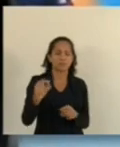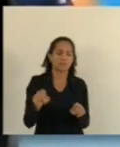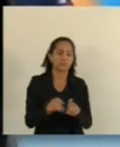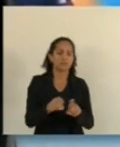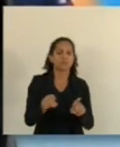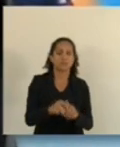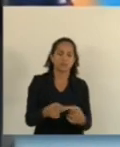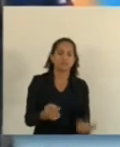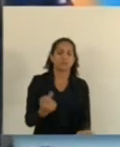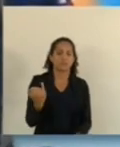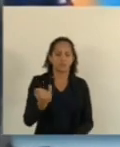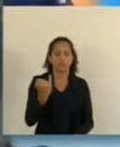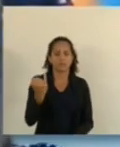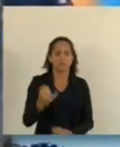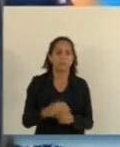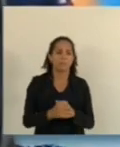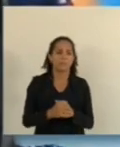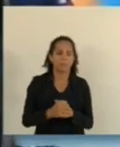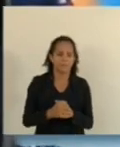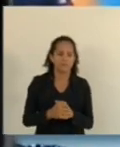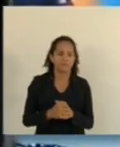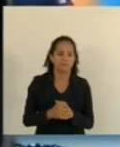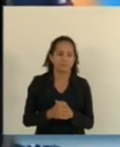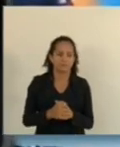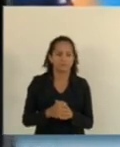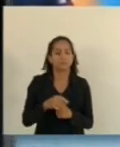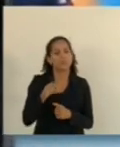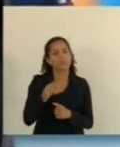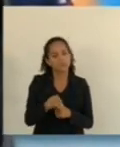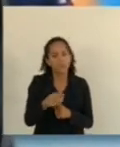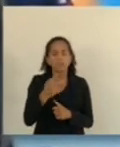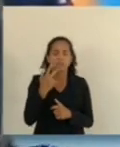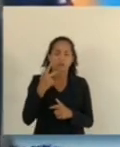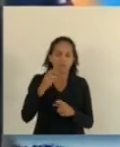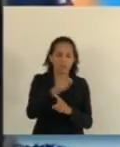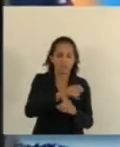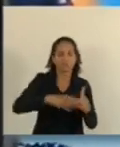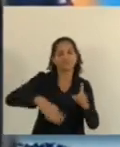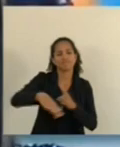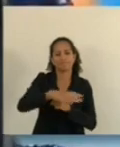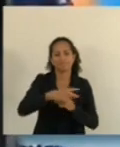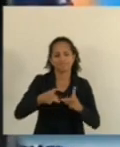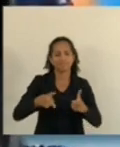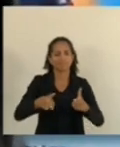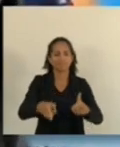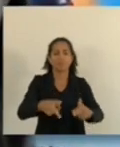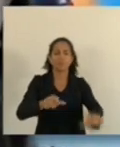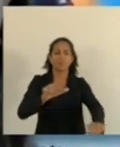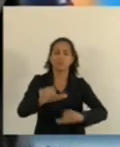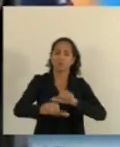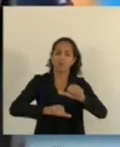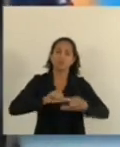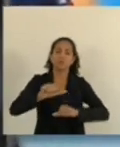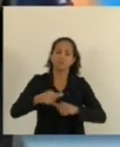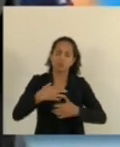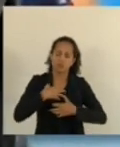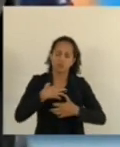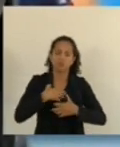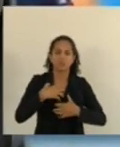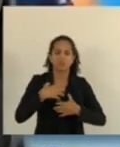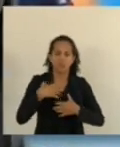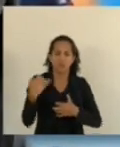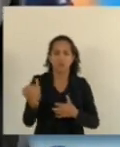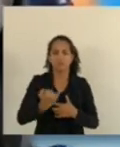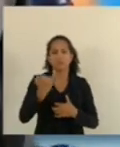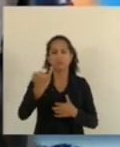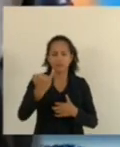concepção. O machismo é tão arraigado na nossa sociedade que é preciso uma mudança de concepção que passa